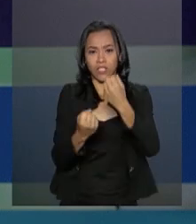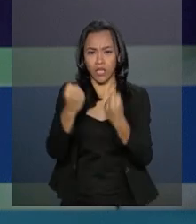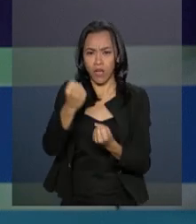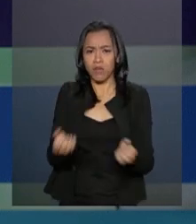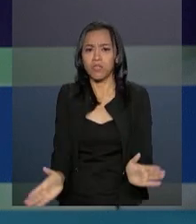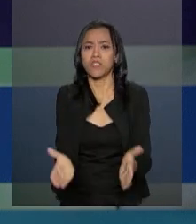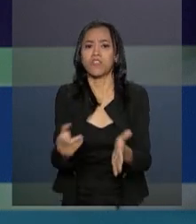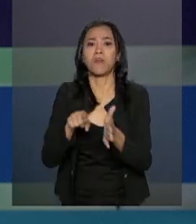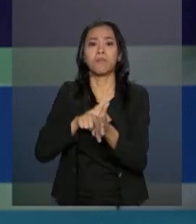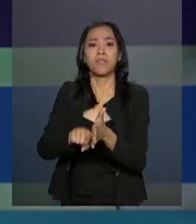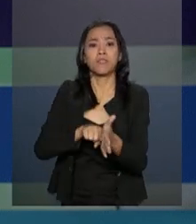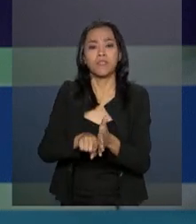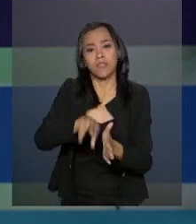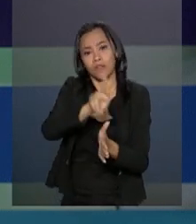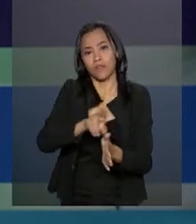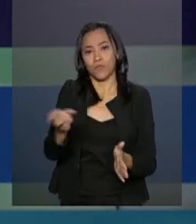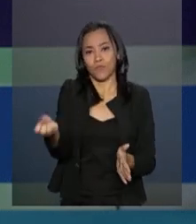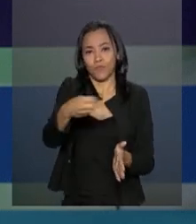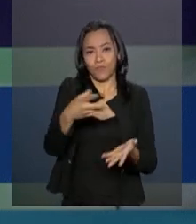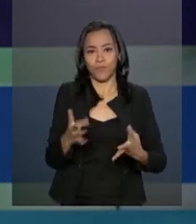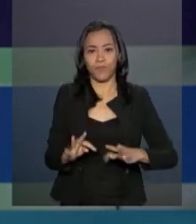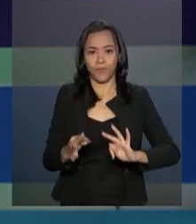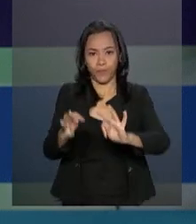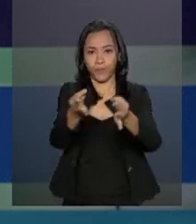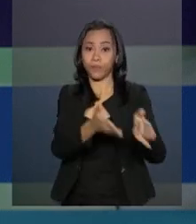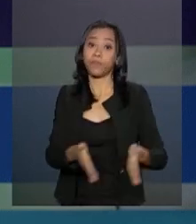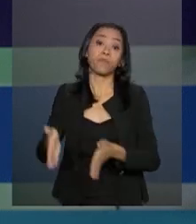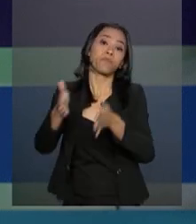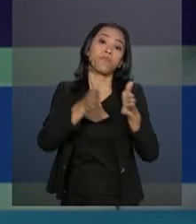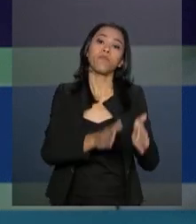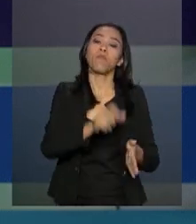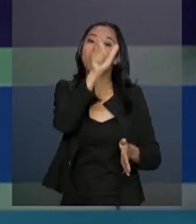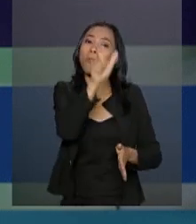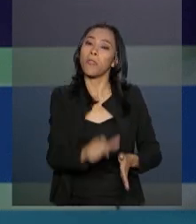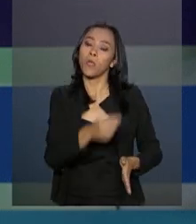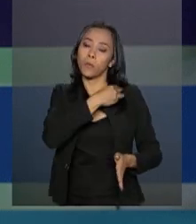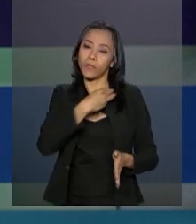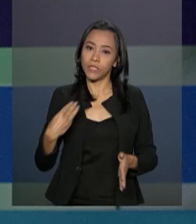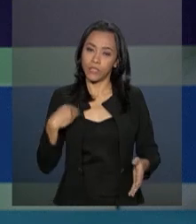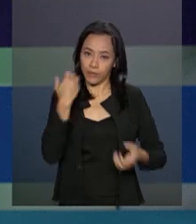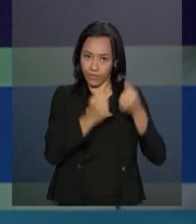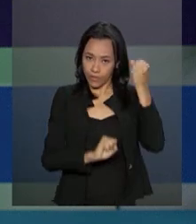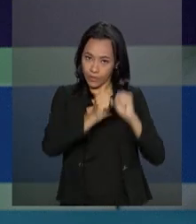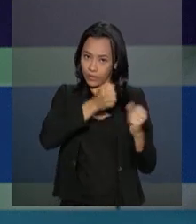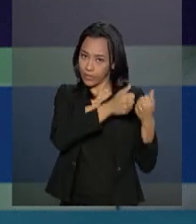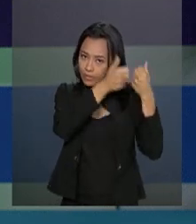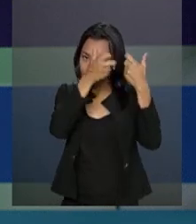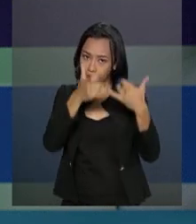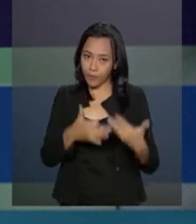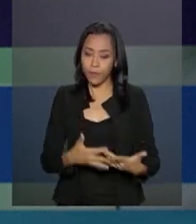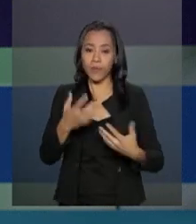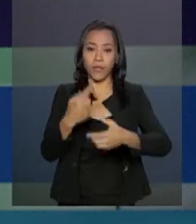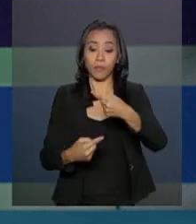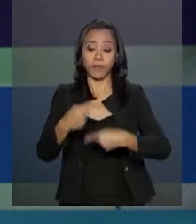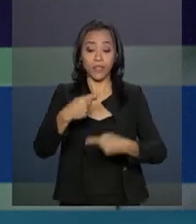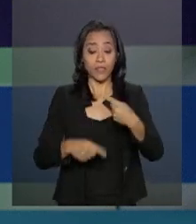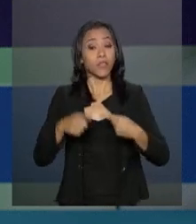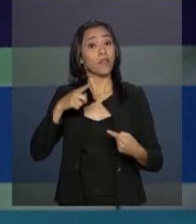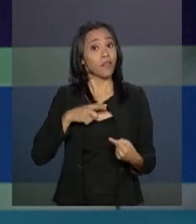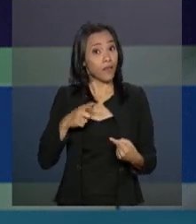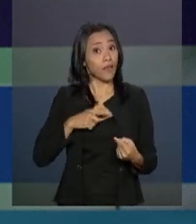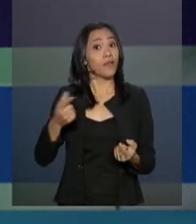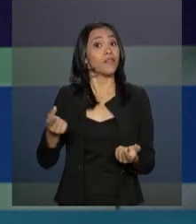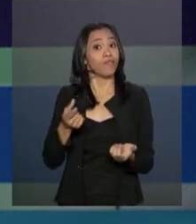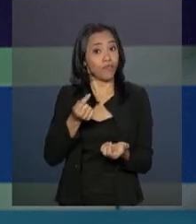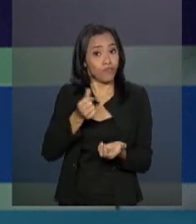pesquisa e novas tecnologias. O ministro da Indústria, Comércio Exterior e Serviços explicou que a política prevê investimentos